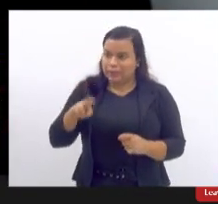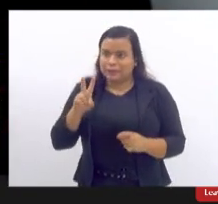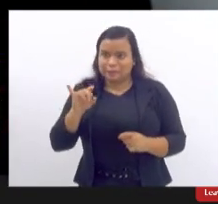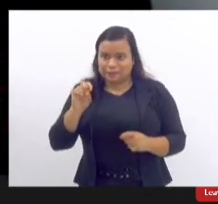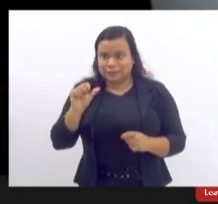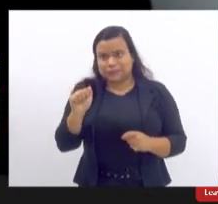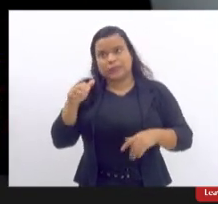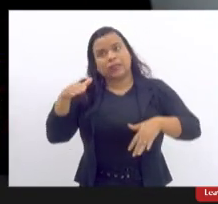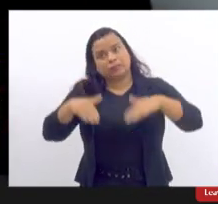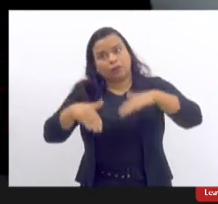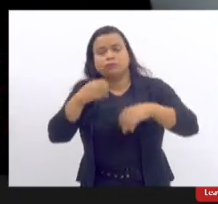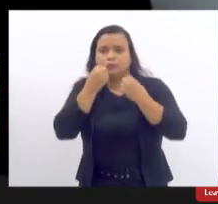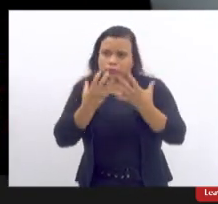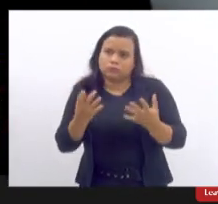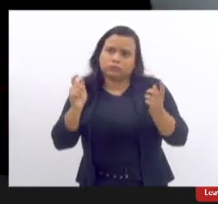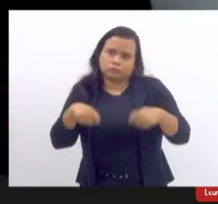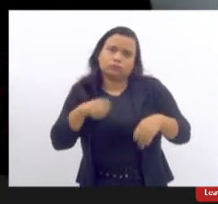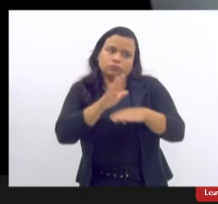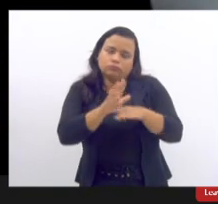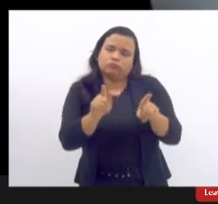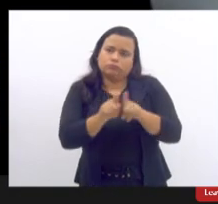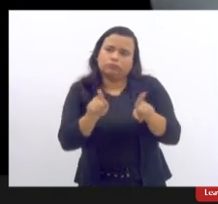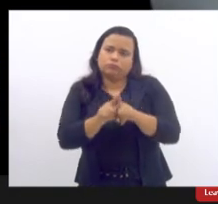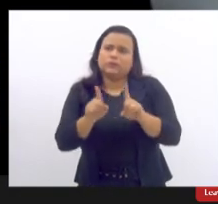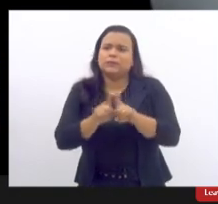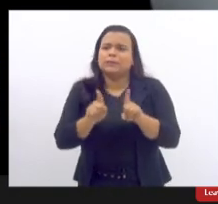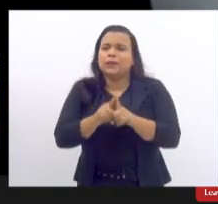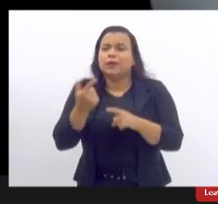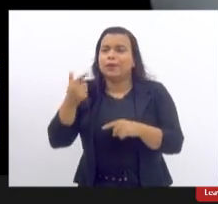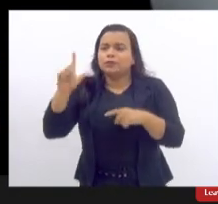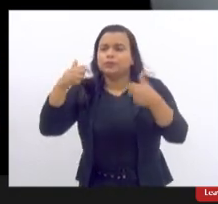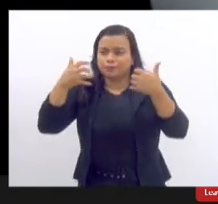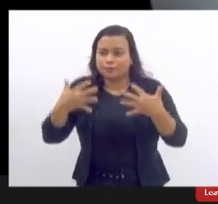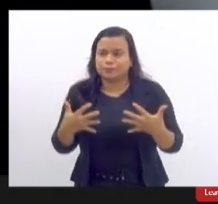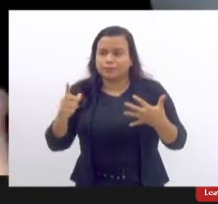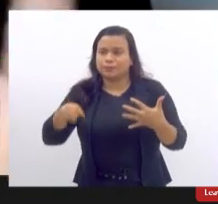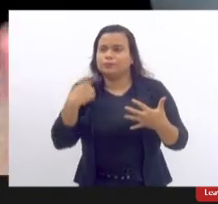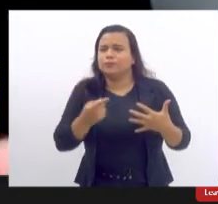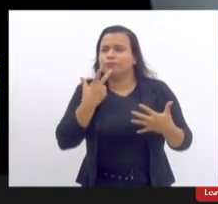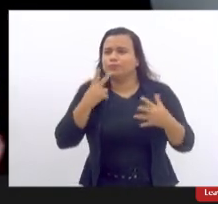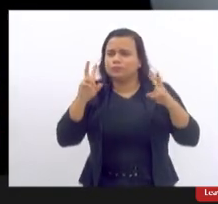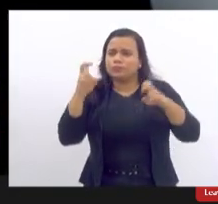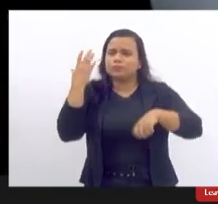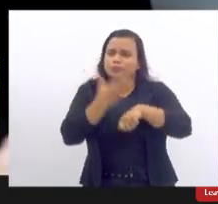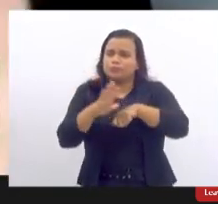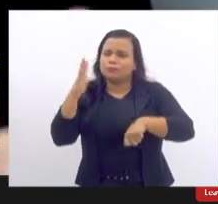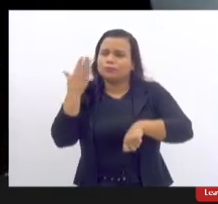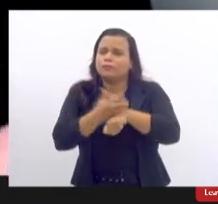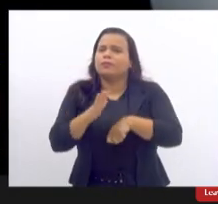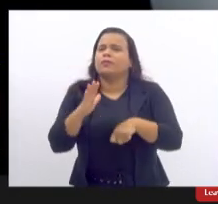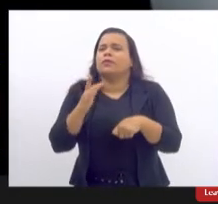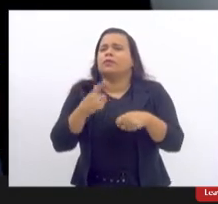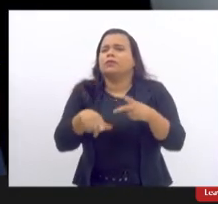também e um outro ponto quando a gente falou sobre treinamento sobre